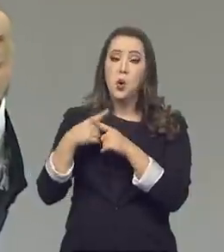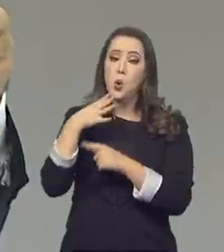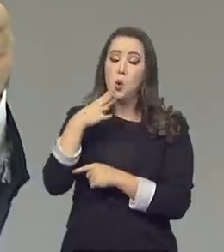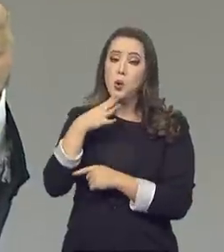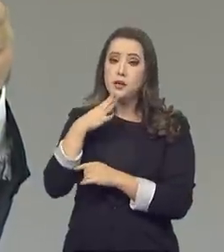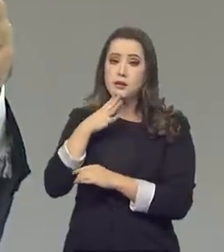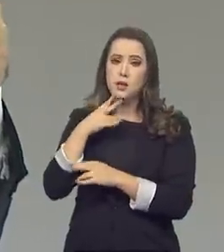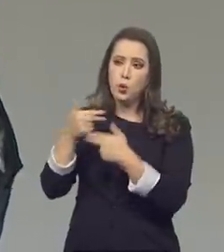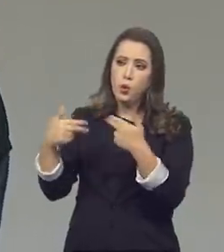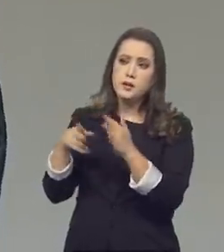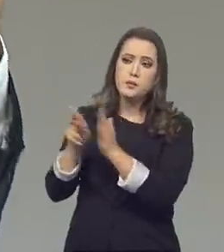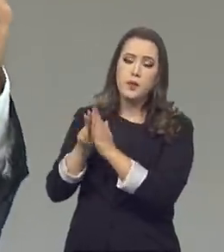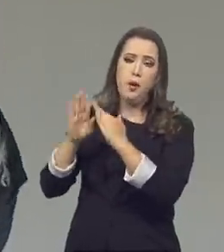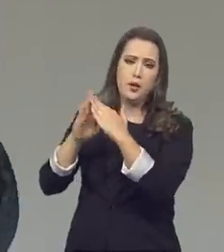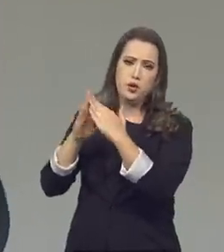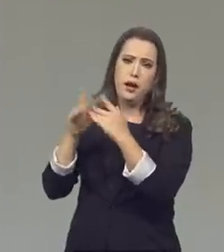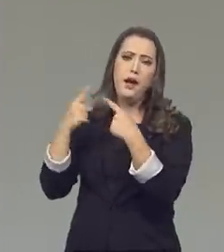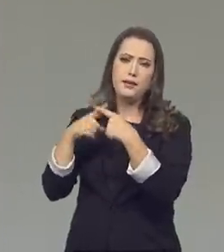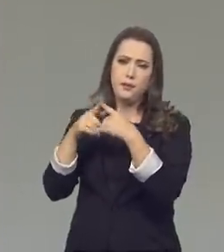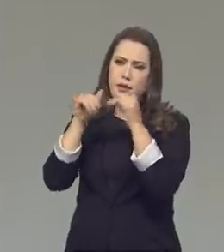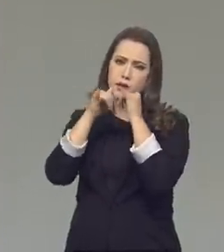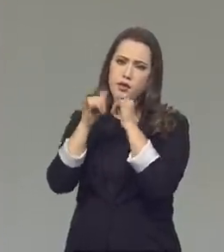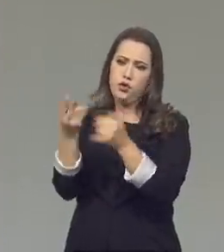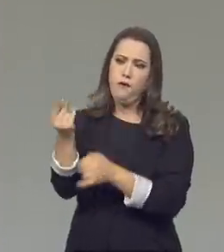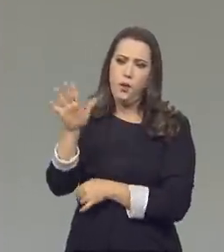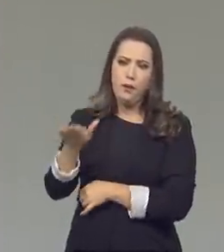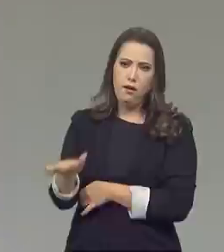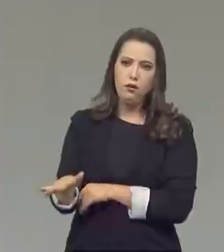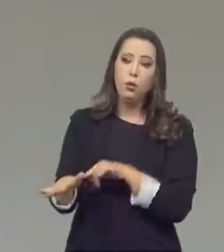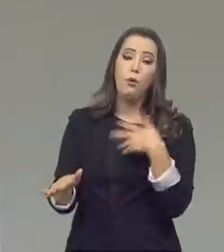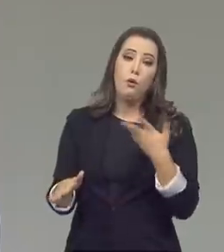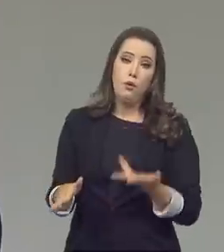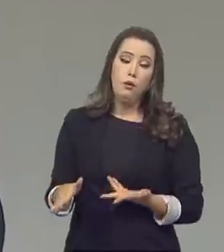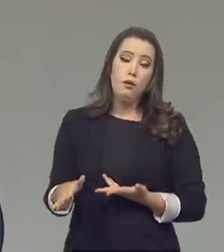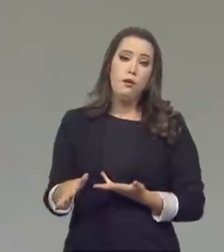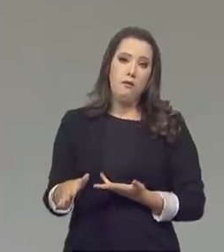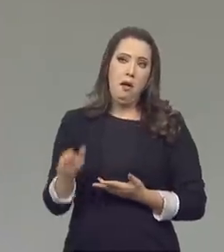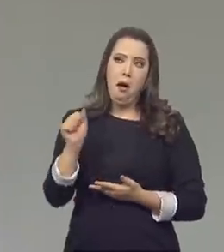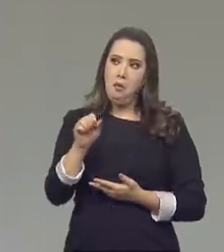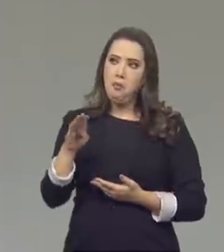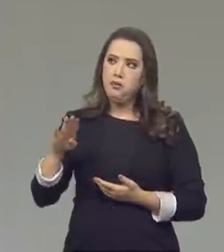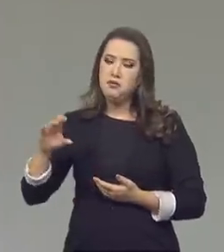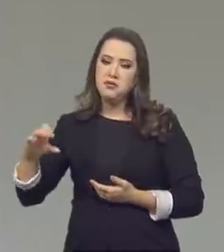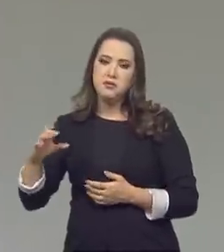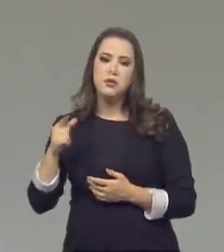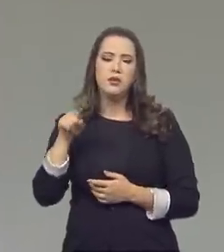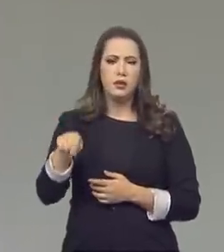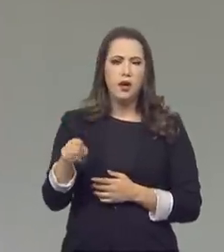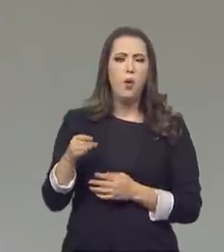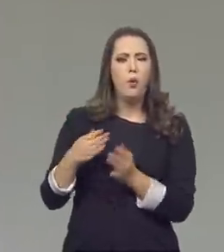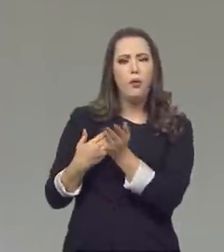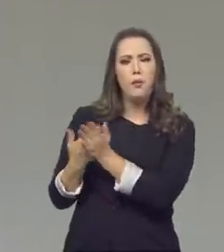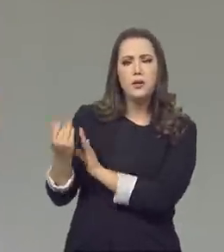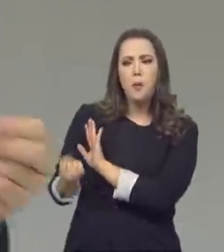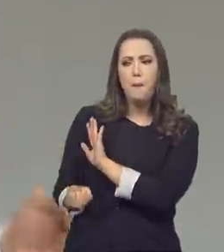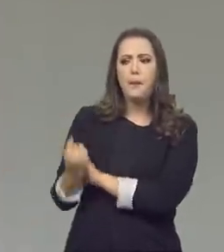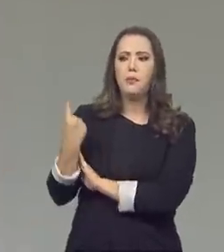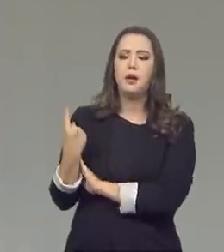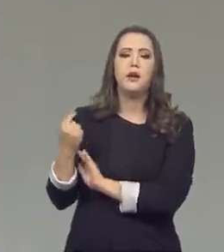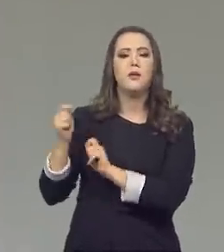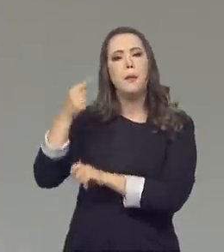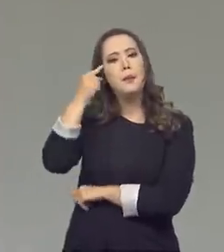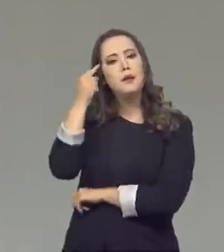A gente pode dizer que, por conta dessa produção do Inmetro, ele foi pioneiro no Brasil nessa questão da